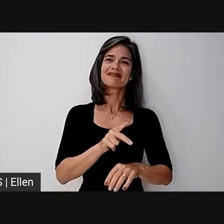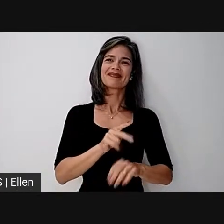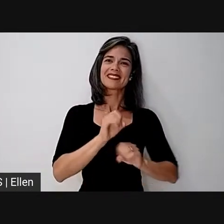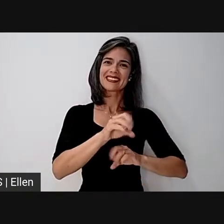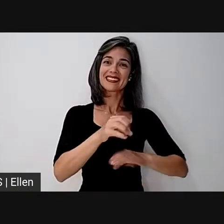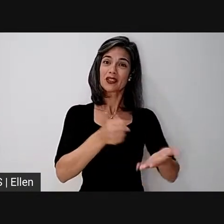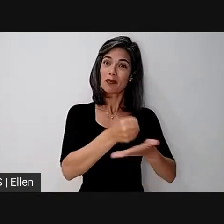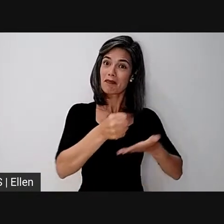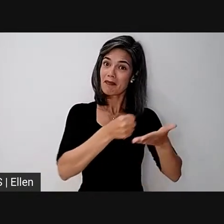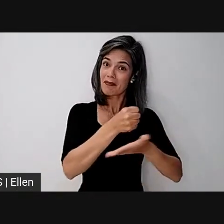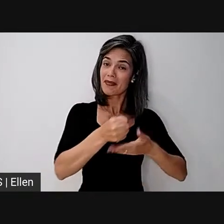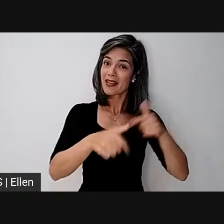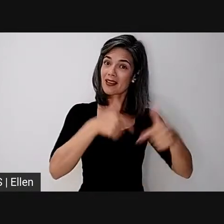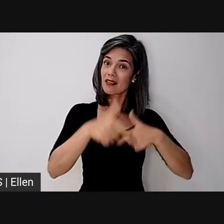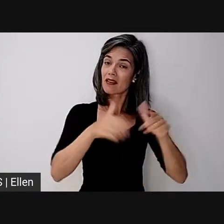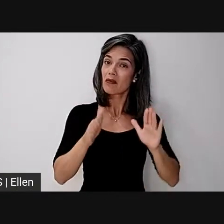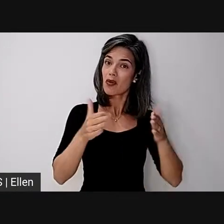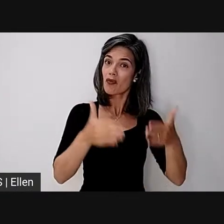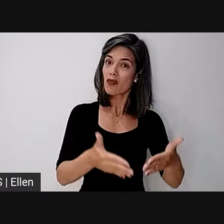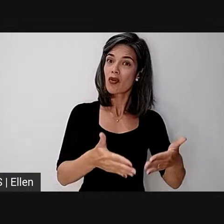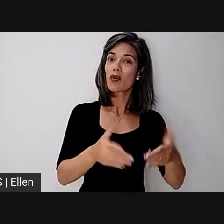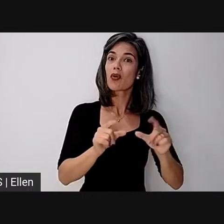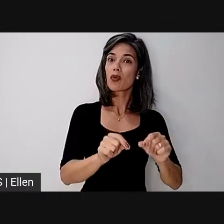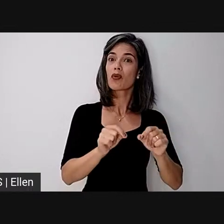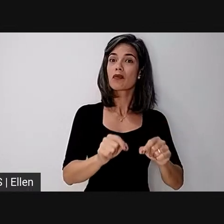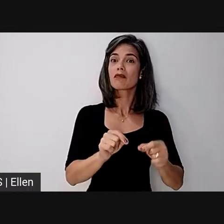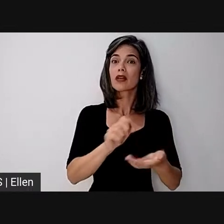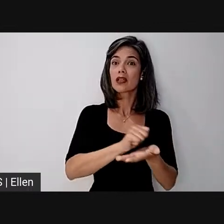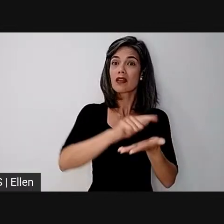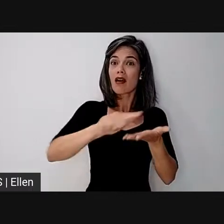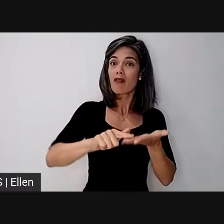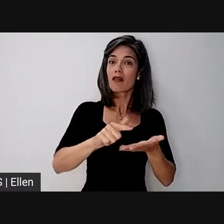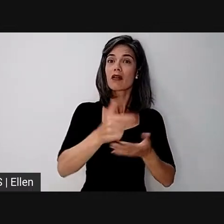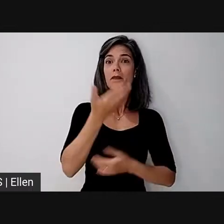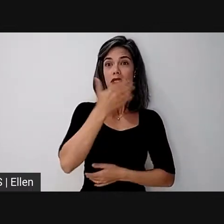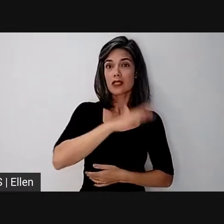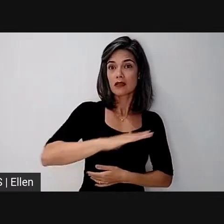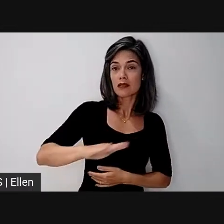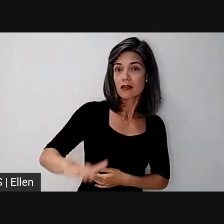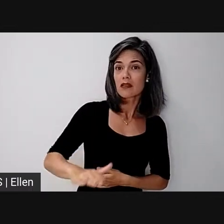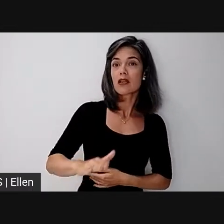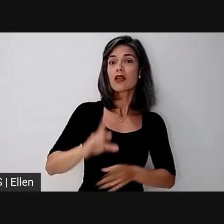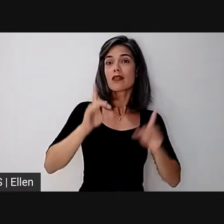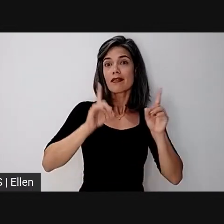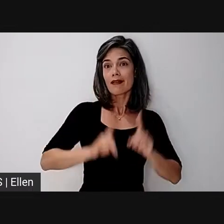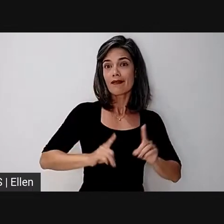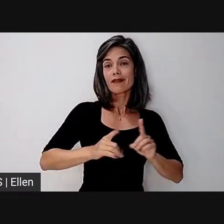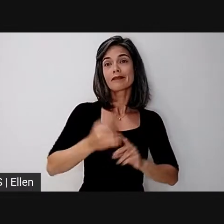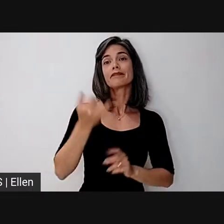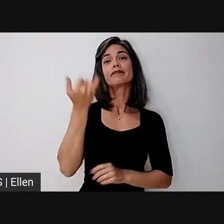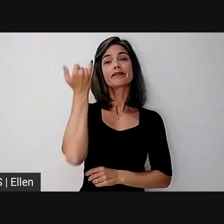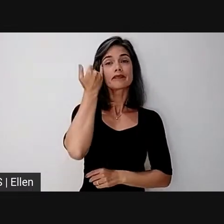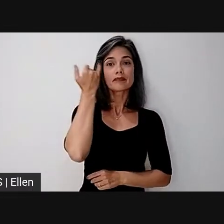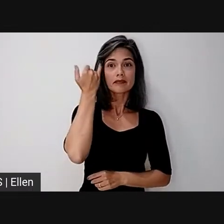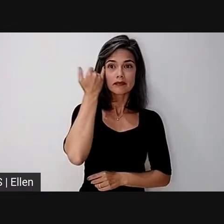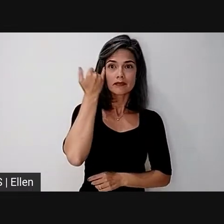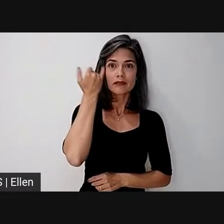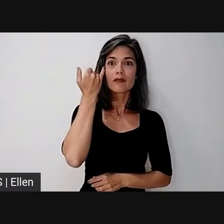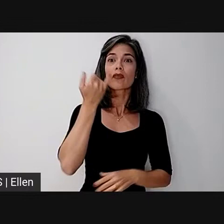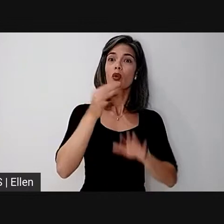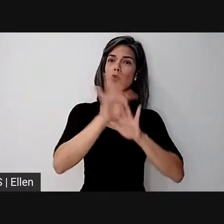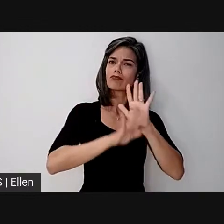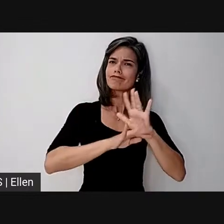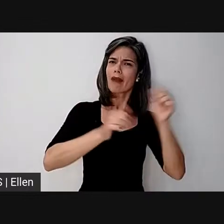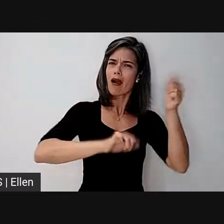especialmente, no nosso caso, na alfabetização de crianças com deficiência intelectual por meio da reflexão e discussão de textos.